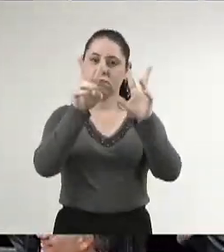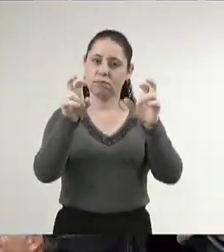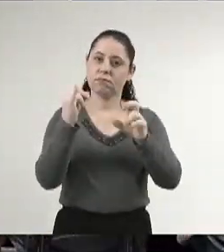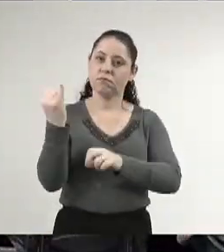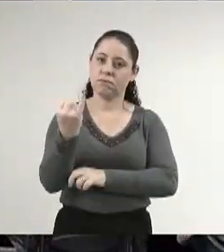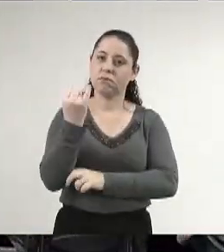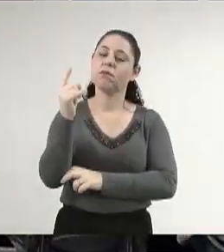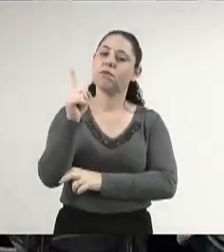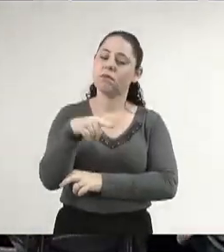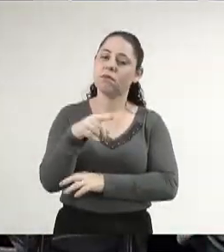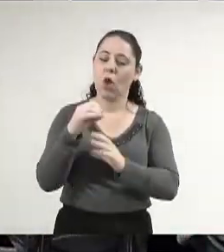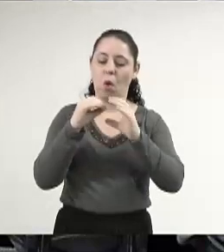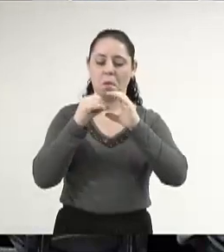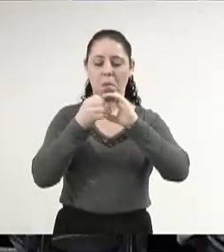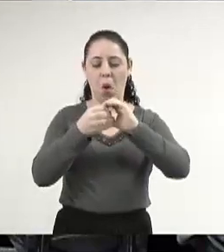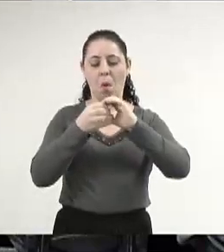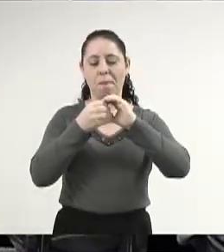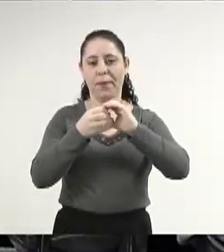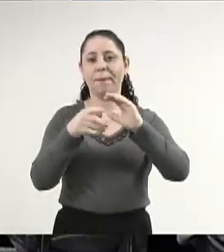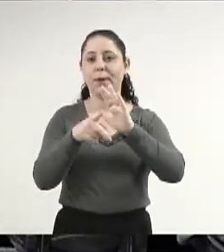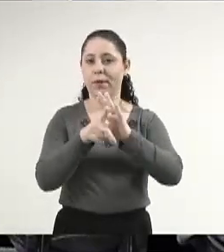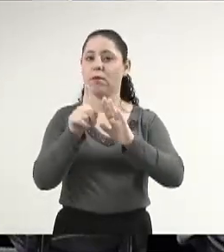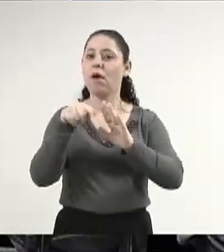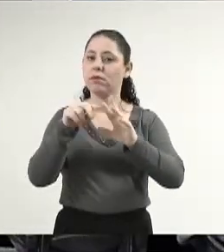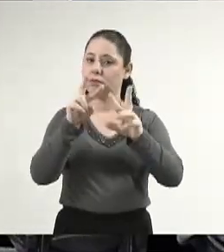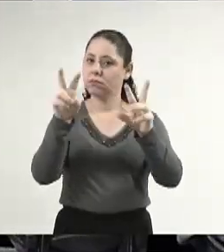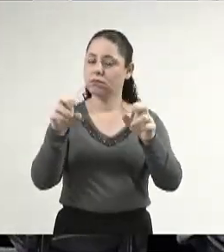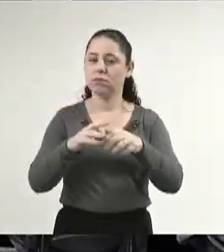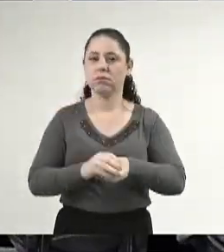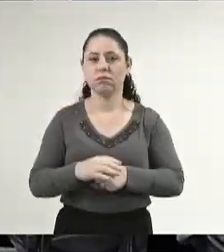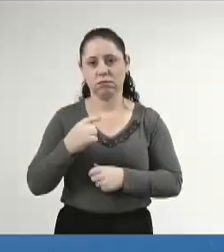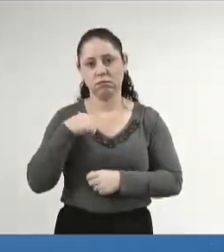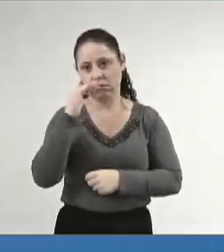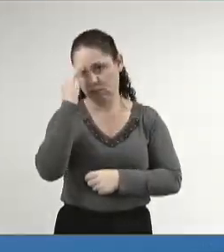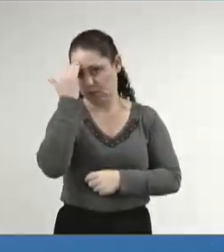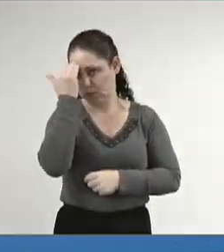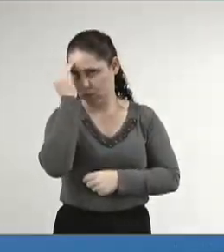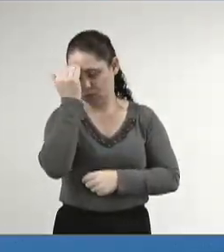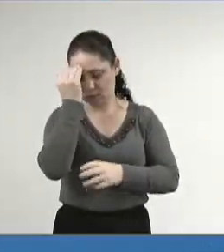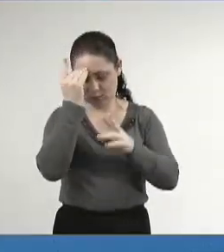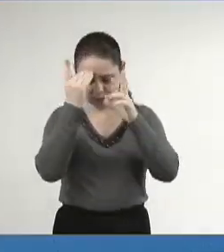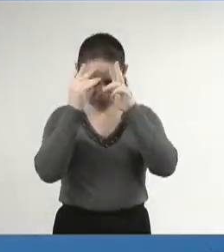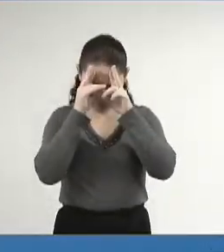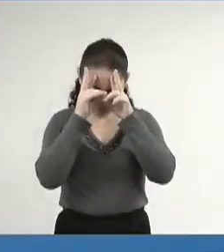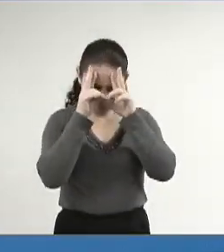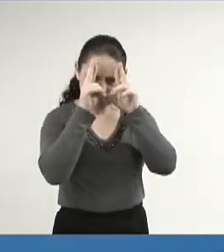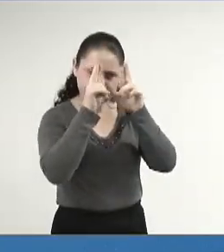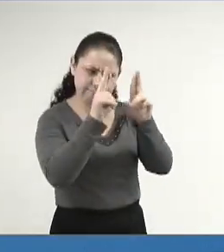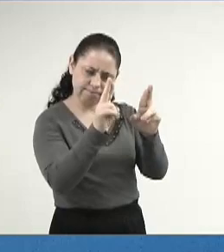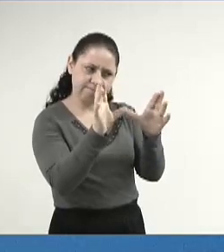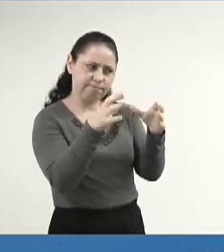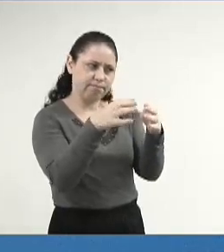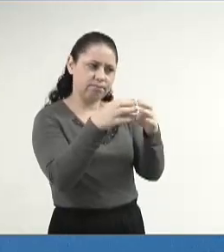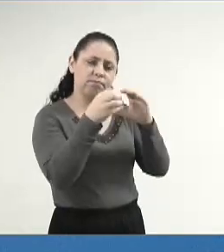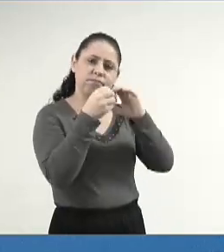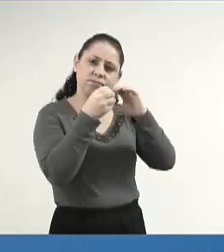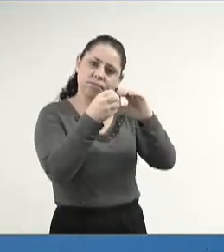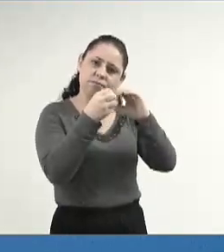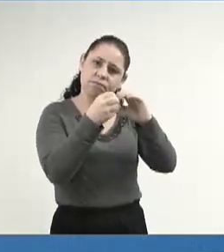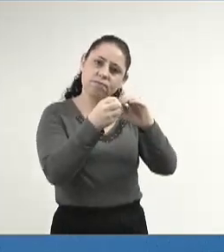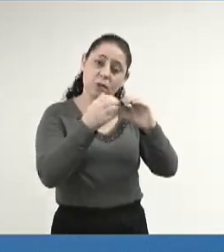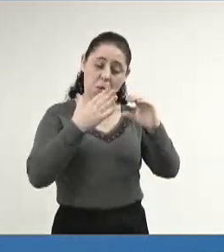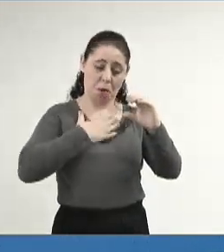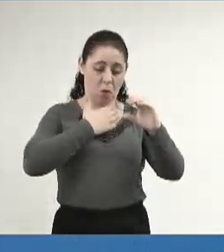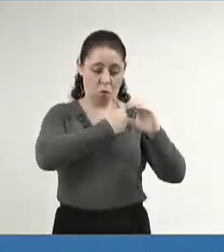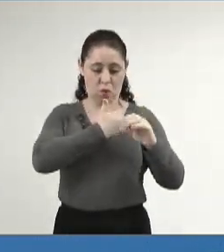importante como essa do cooperativismo. Eu entendo e respeito o cooperativismo. Foi exatamente no